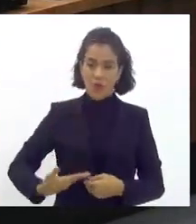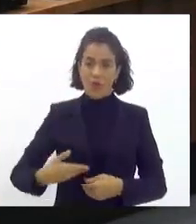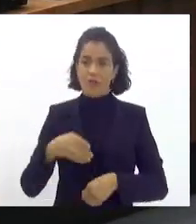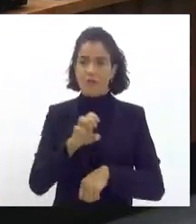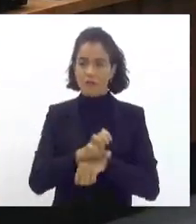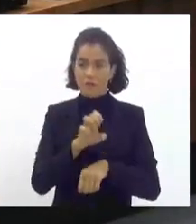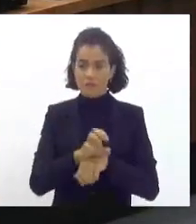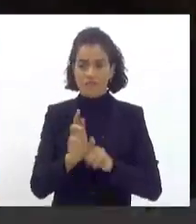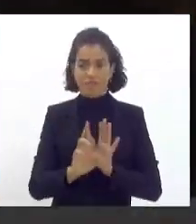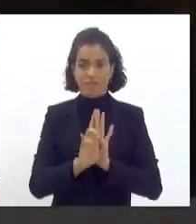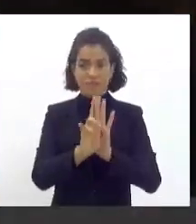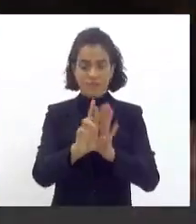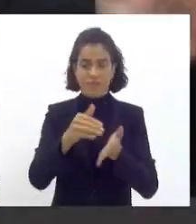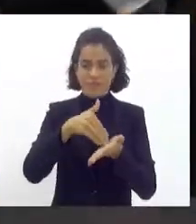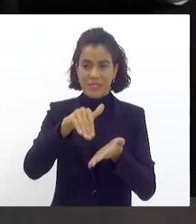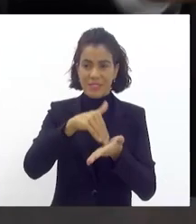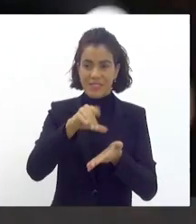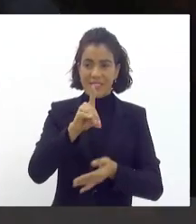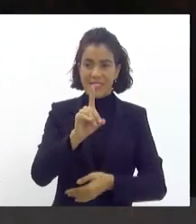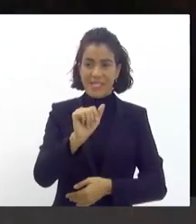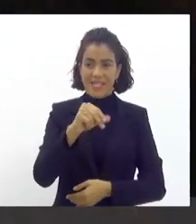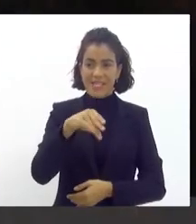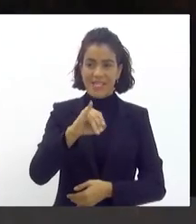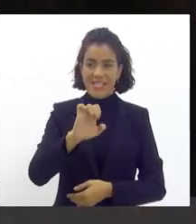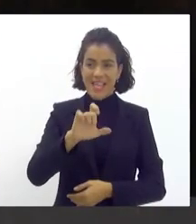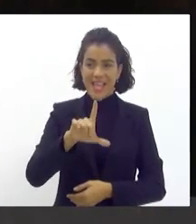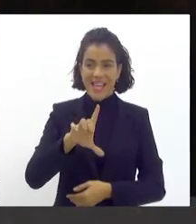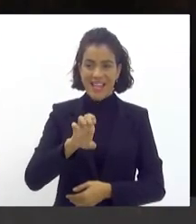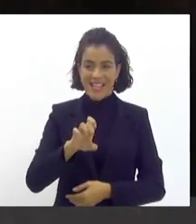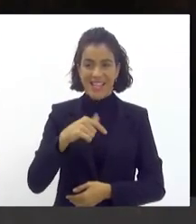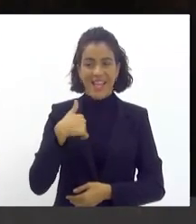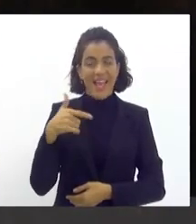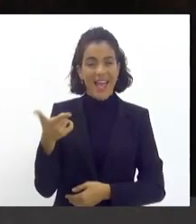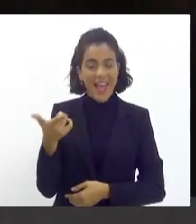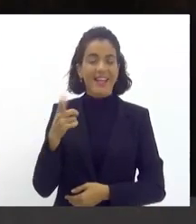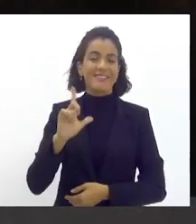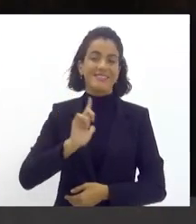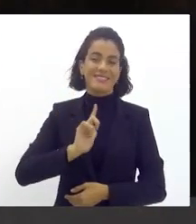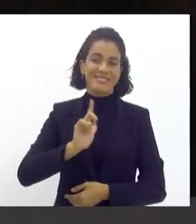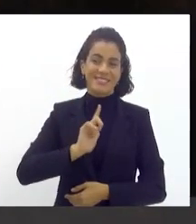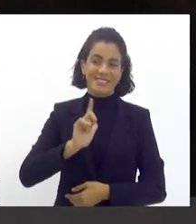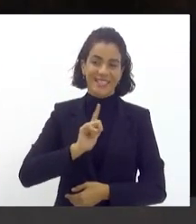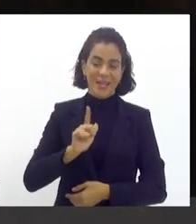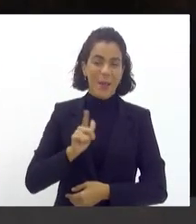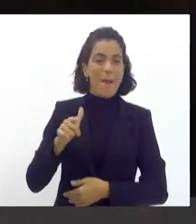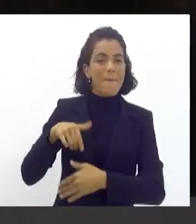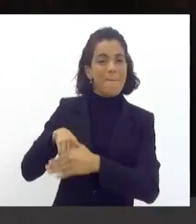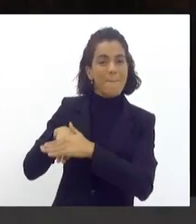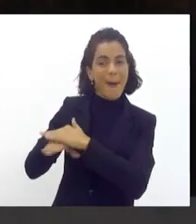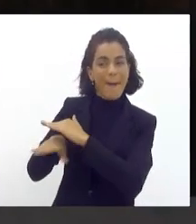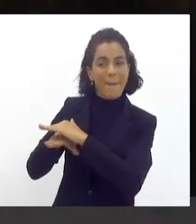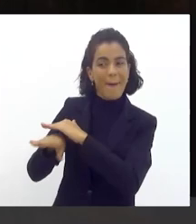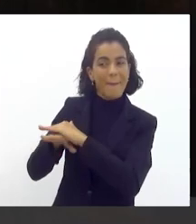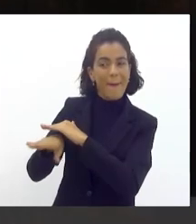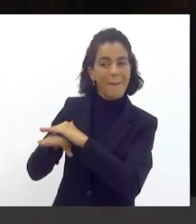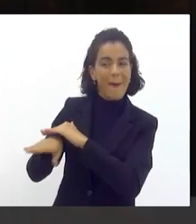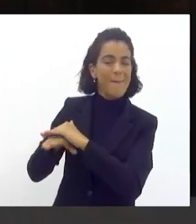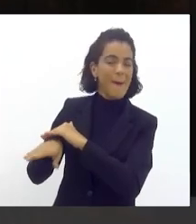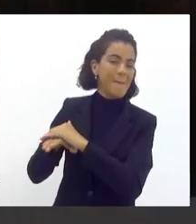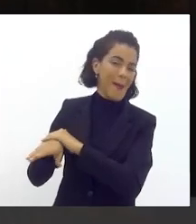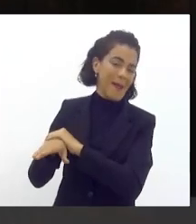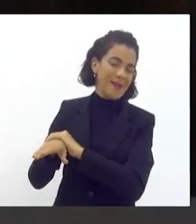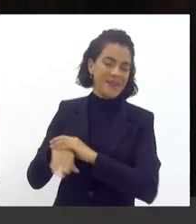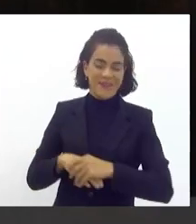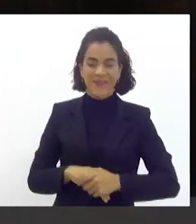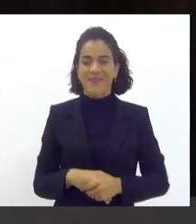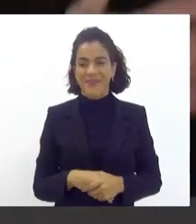na figura da secretária Daniela que é nosso cofre que está colocando todos os recursos da cultura à disposição no carnaval do Rio de Janeiro